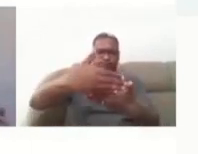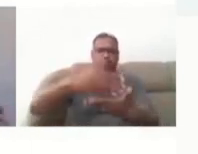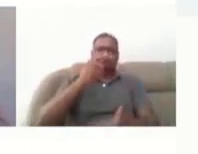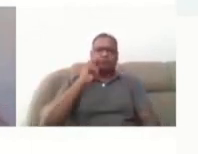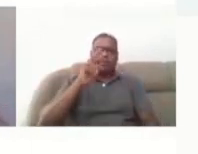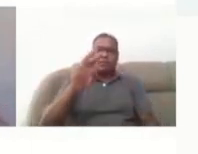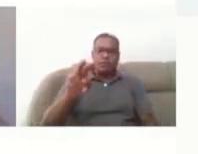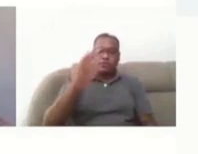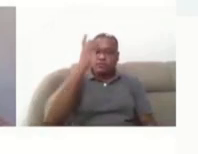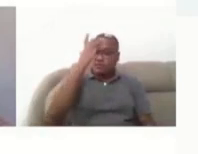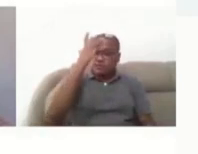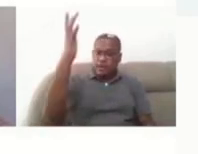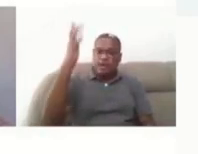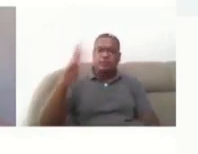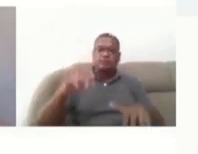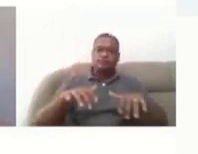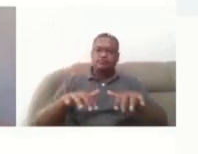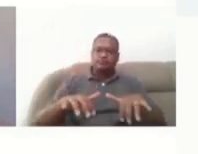poder teclar.